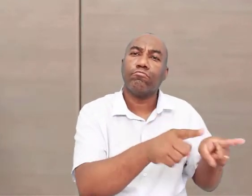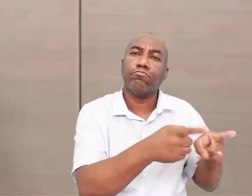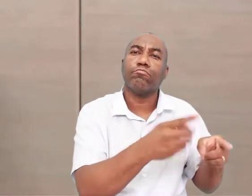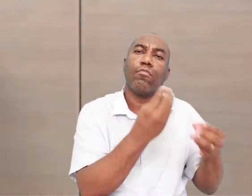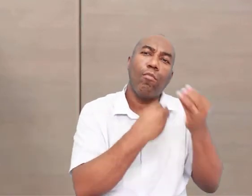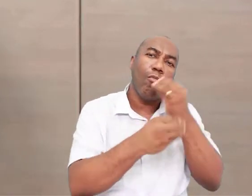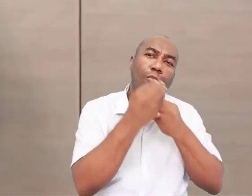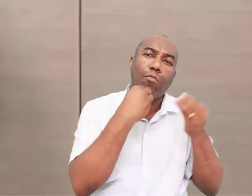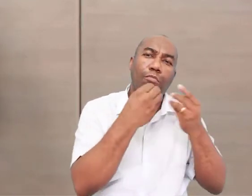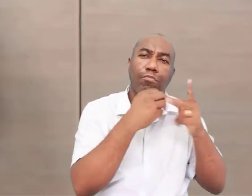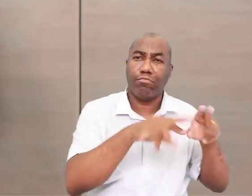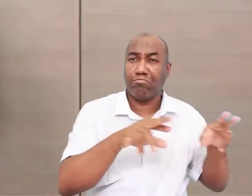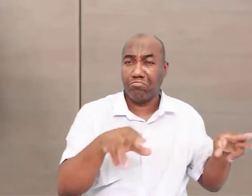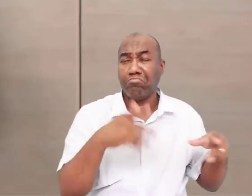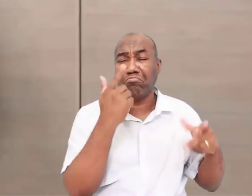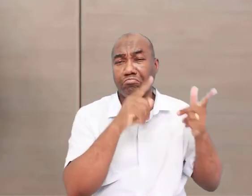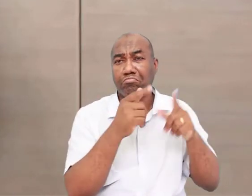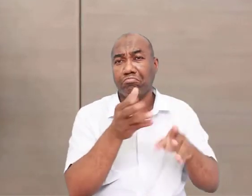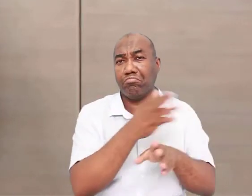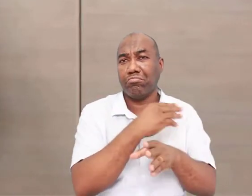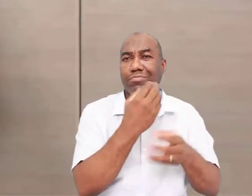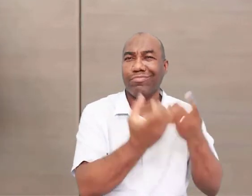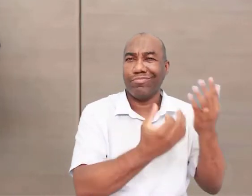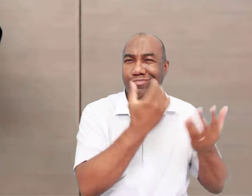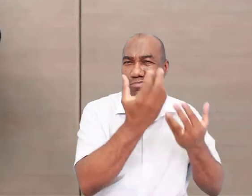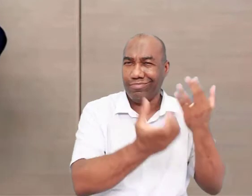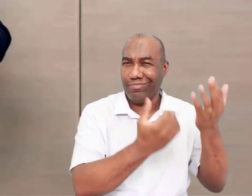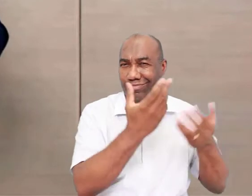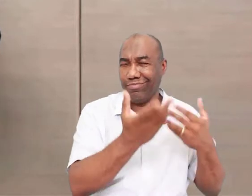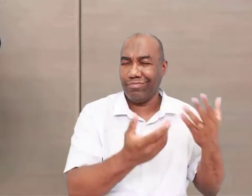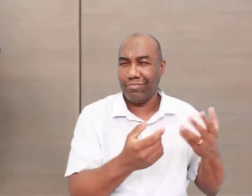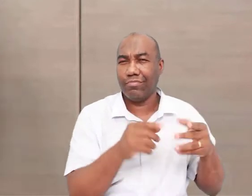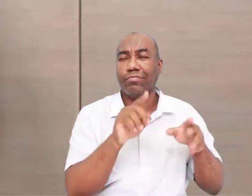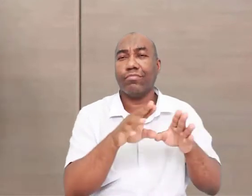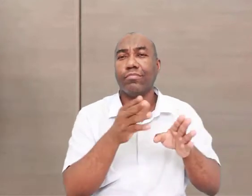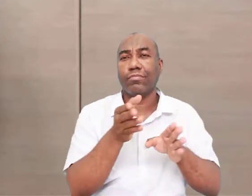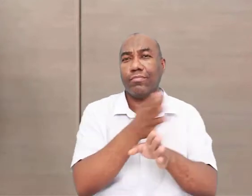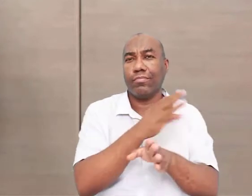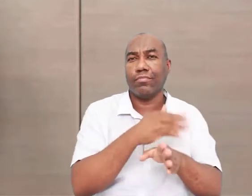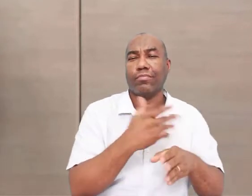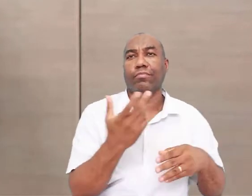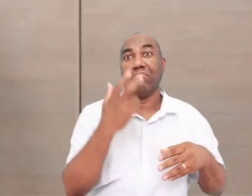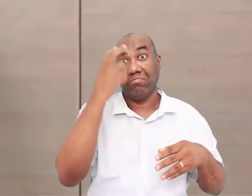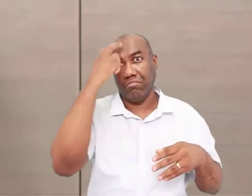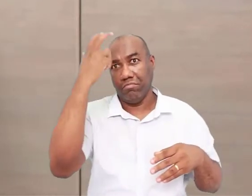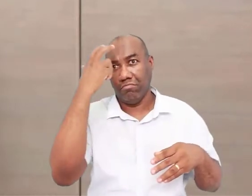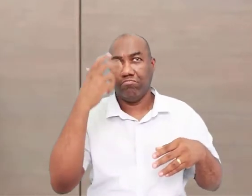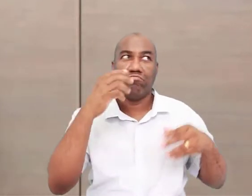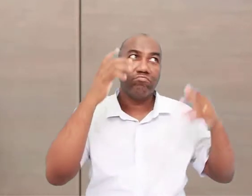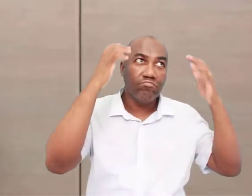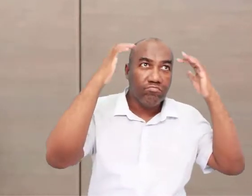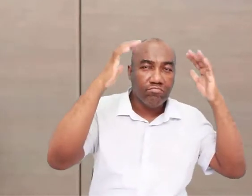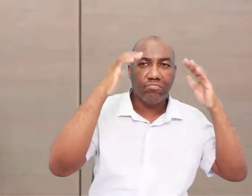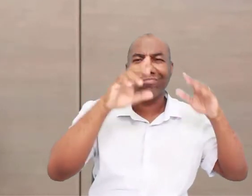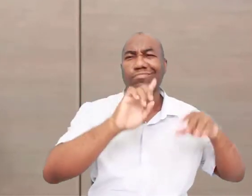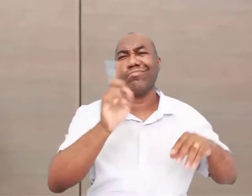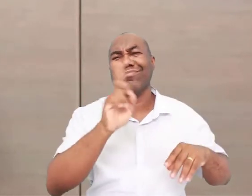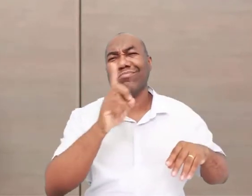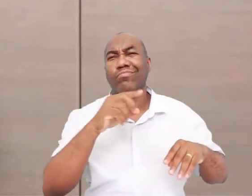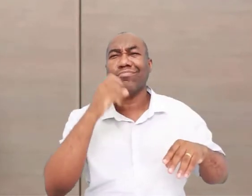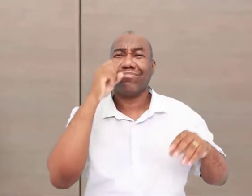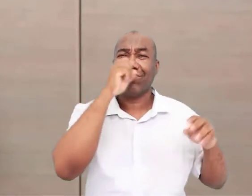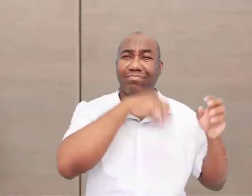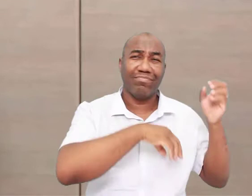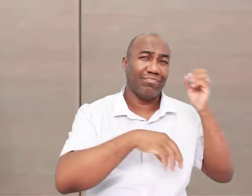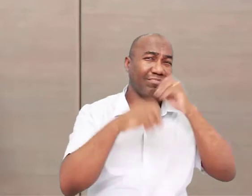os nossos ancestrais, eles eram muito mais animais do que homem, né? Eles agiam muito mais com o